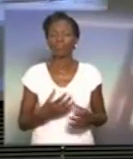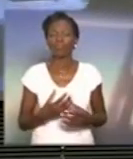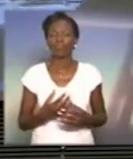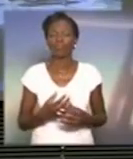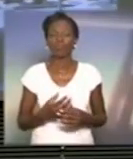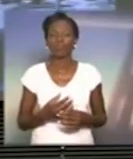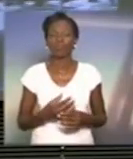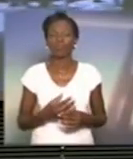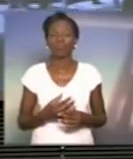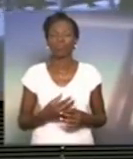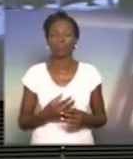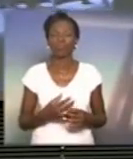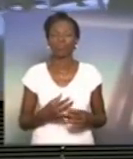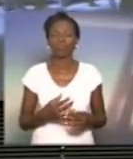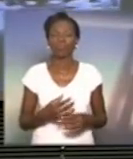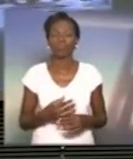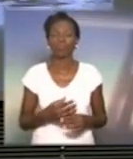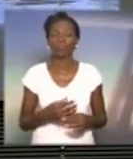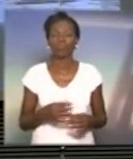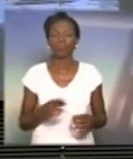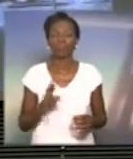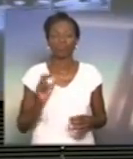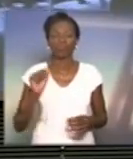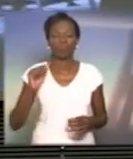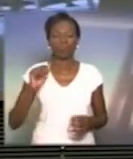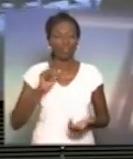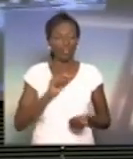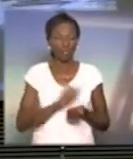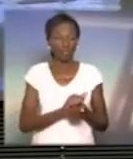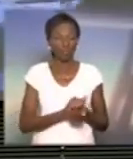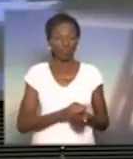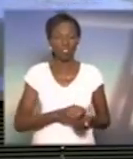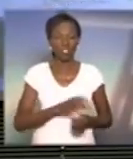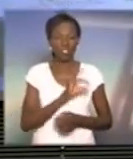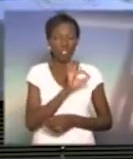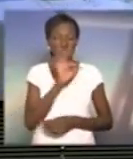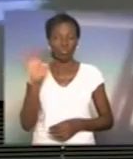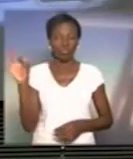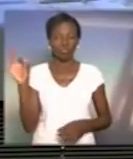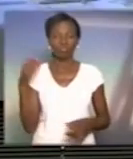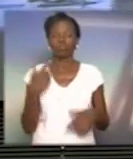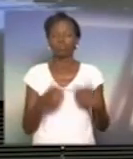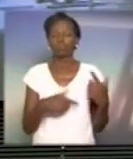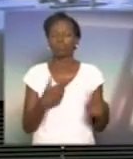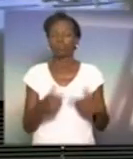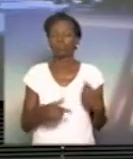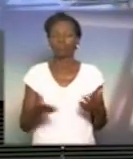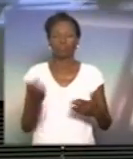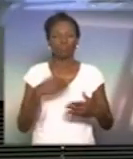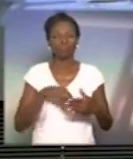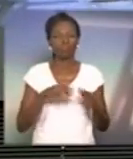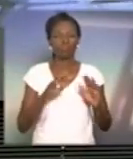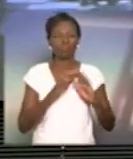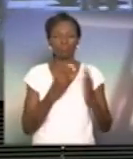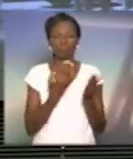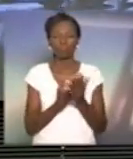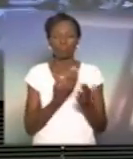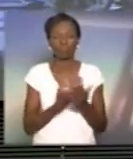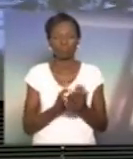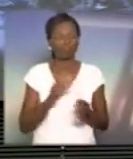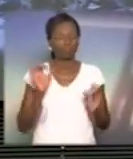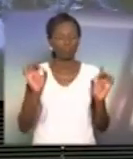um ranking bem alto, né? Ela tem uma qualificação excelente. O trabalho que é feito dentro da escola é